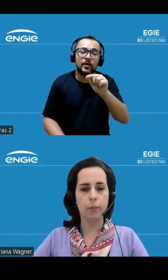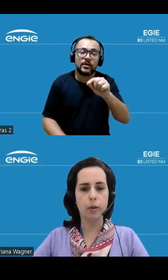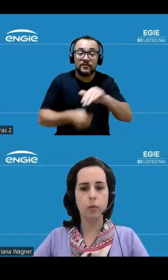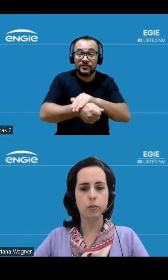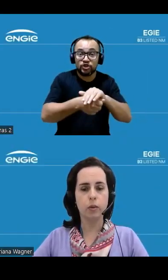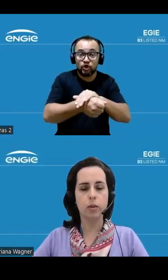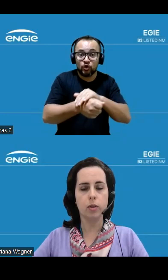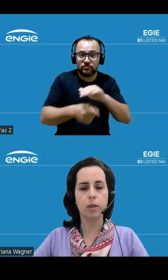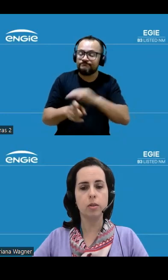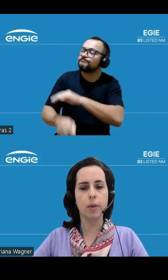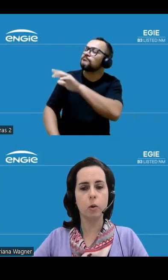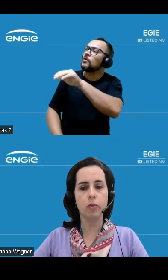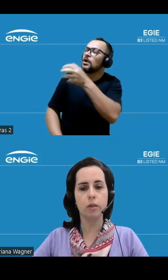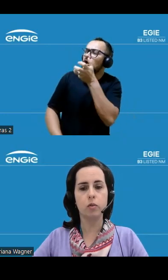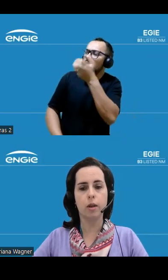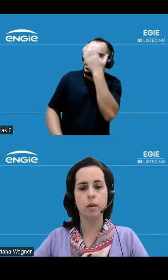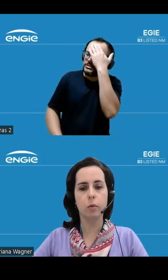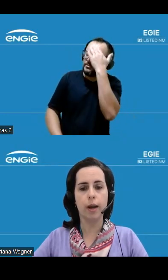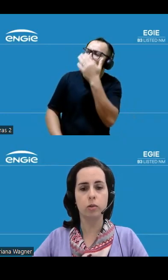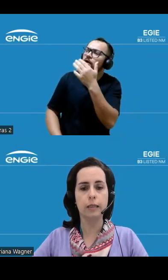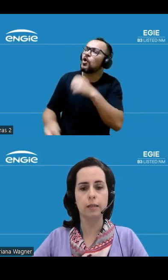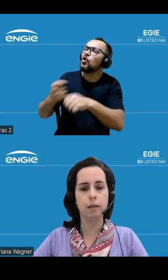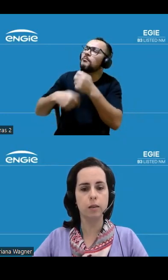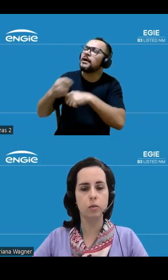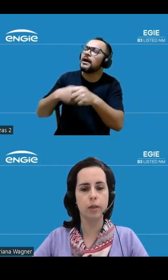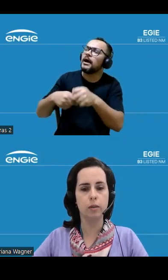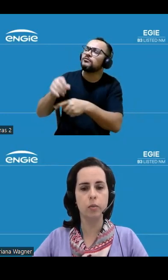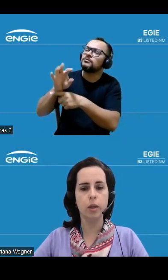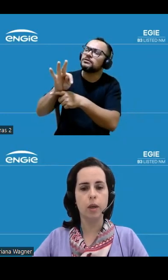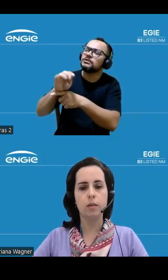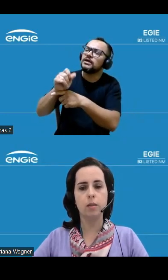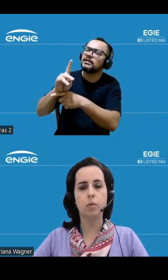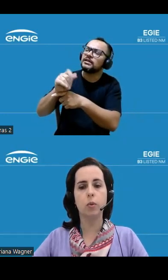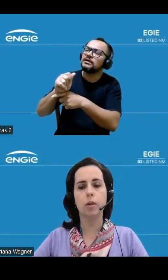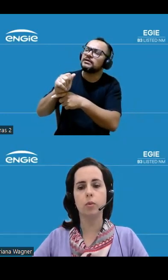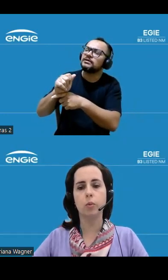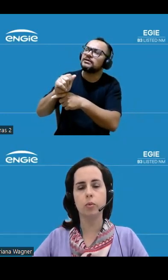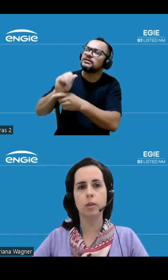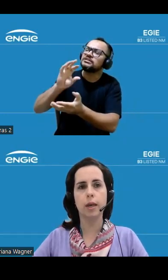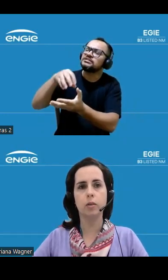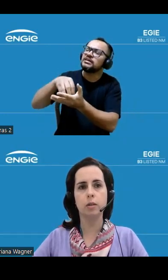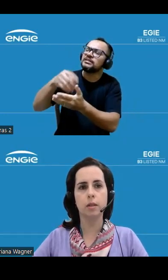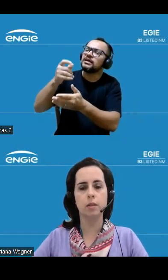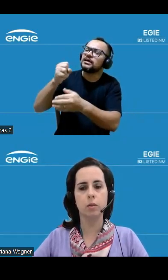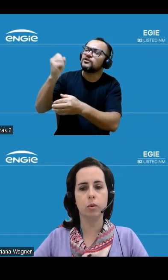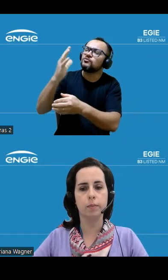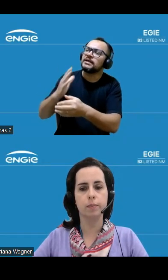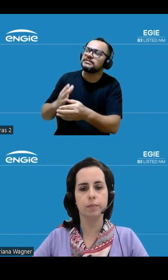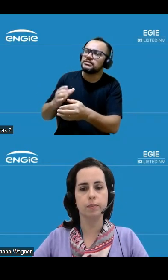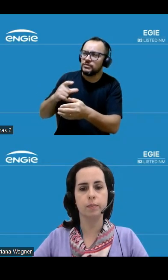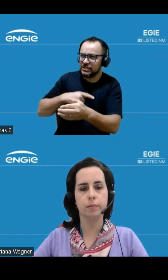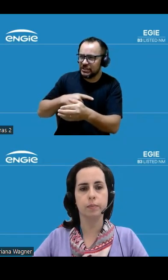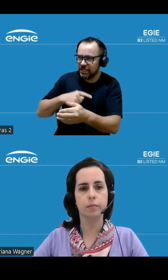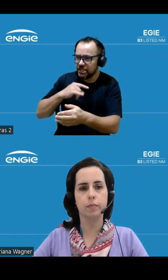gostaria de saber como vocês enxergam o mercado de data centers no Brasil e se estão explorando oportunidades nesse setor